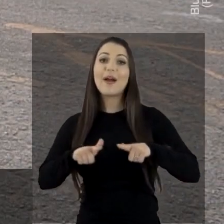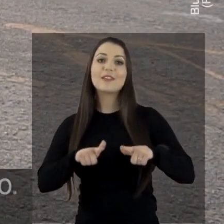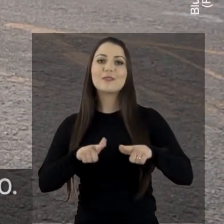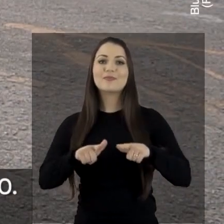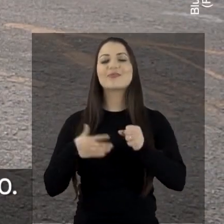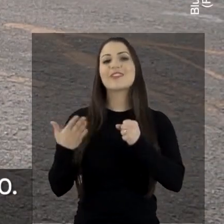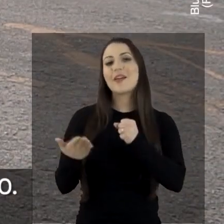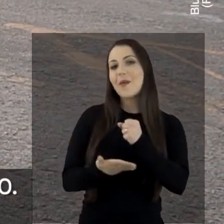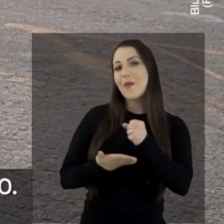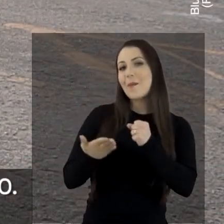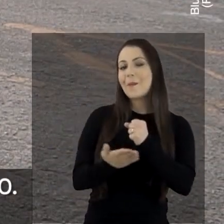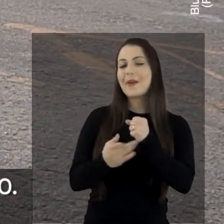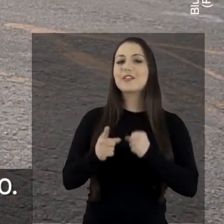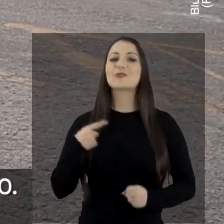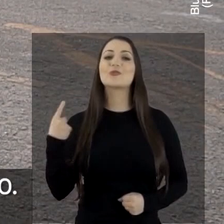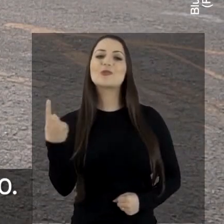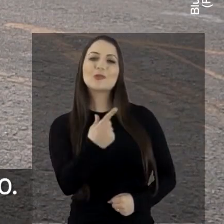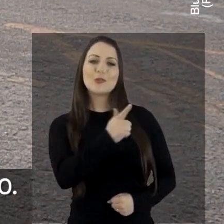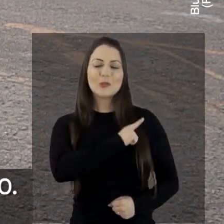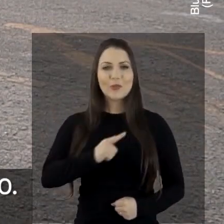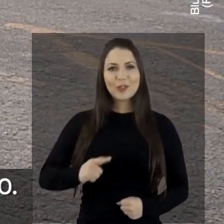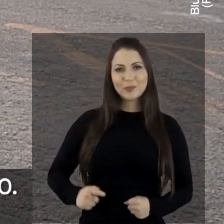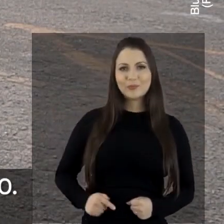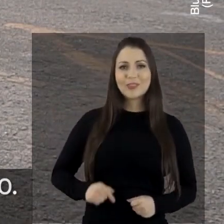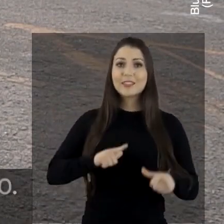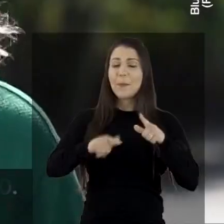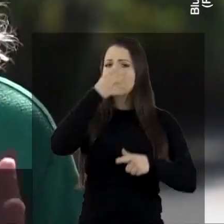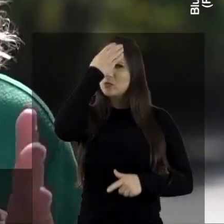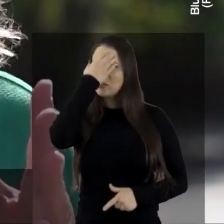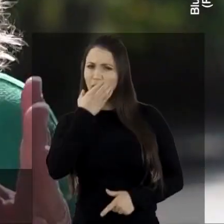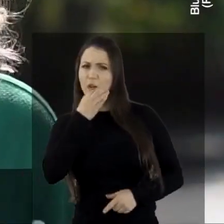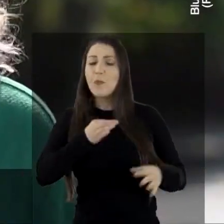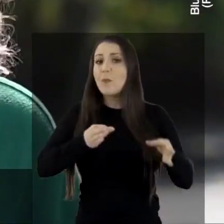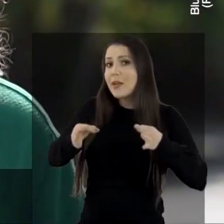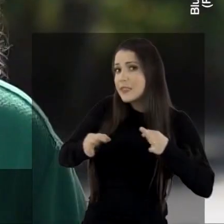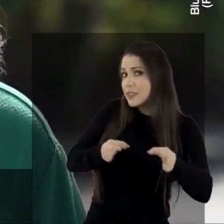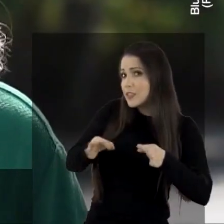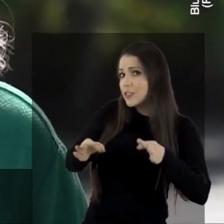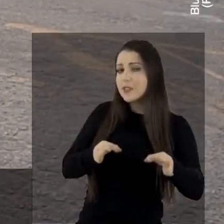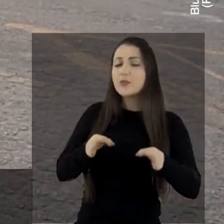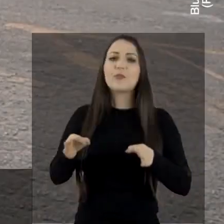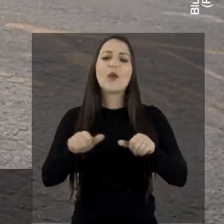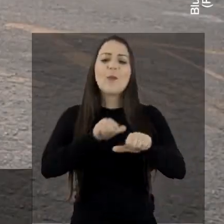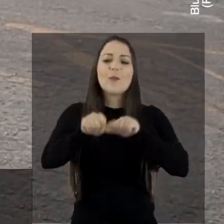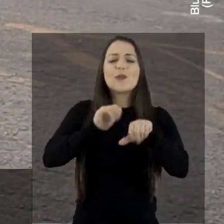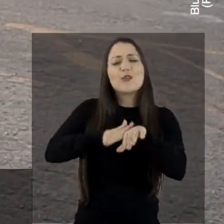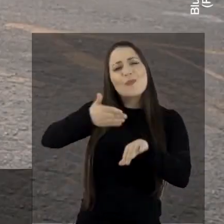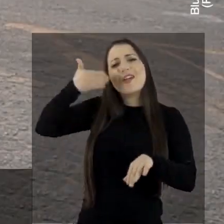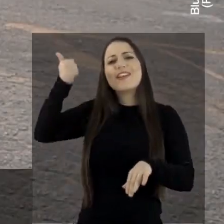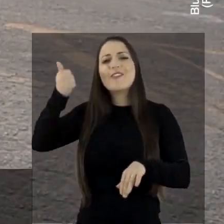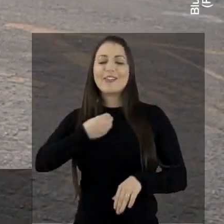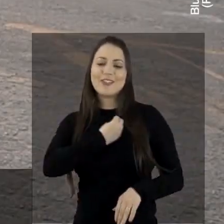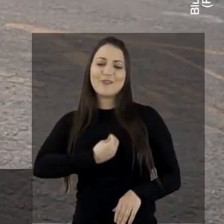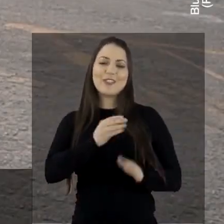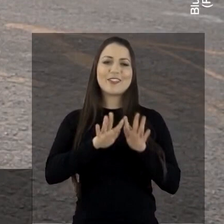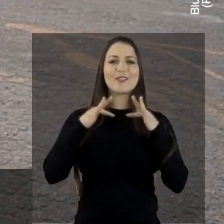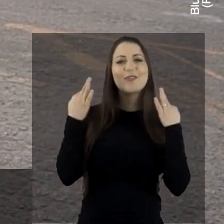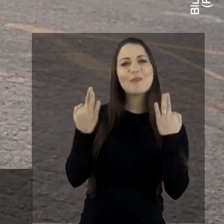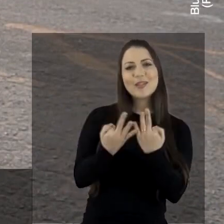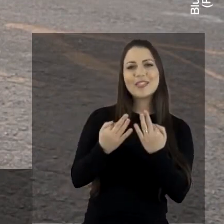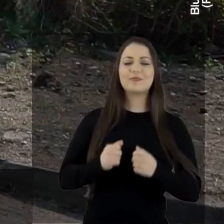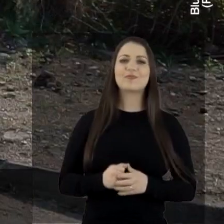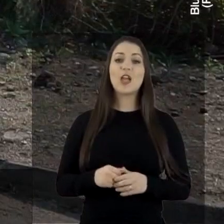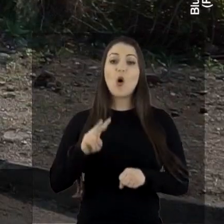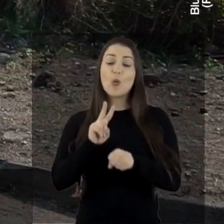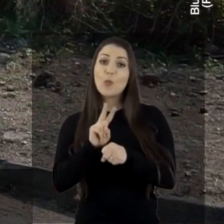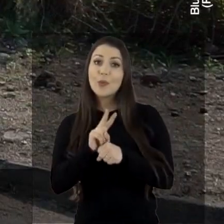Trabalho. Este será um dos alicerces do nosso governo. Trabalho sério e planejado, que mude para melhor a vida das nossas